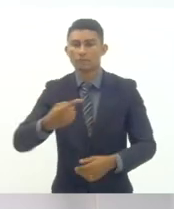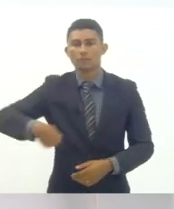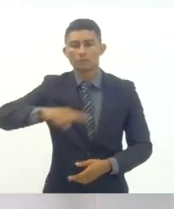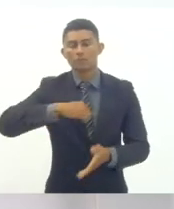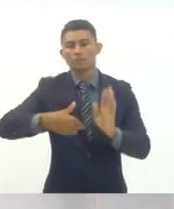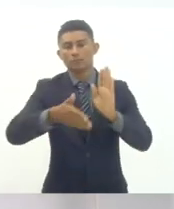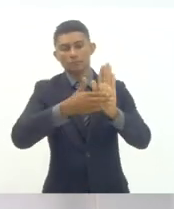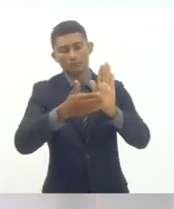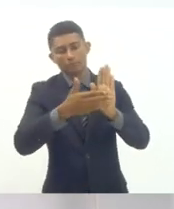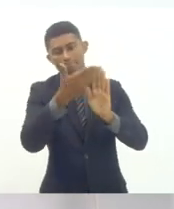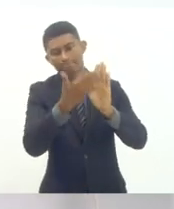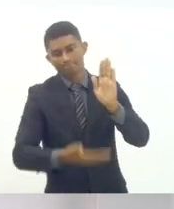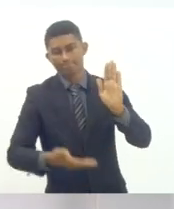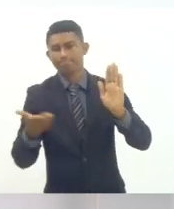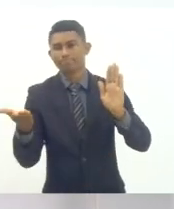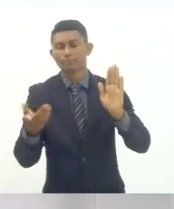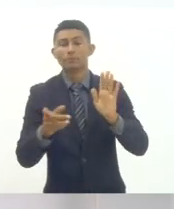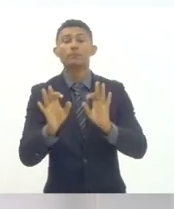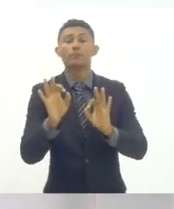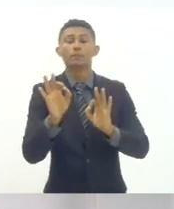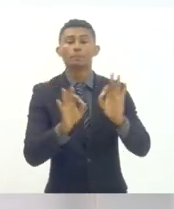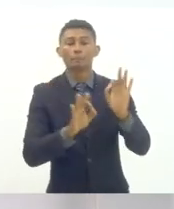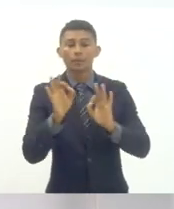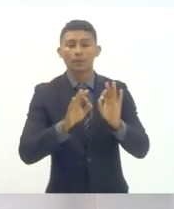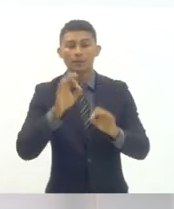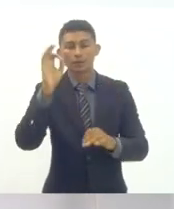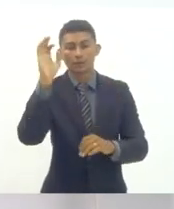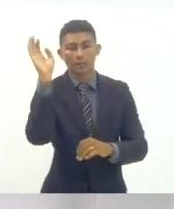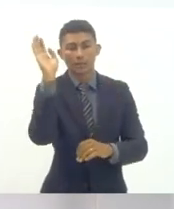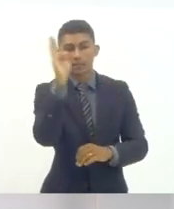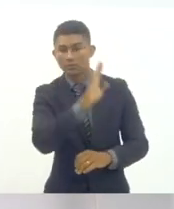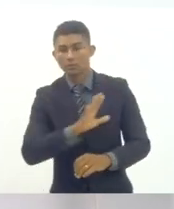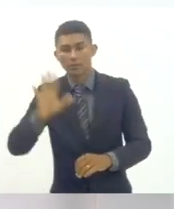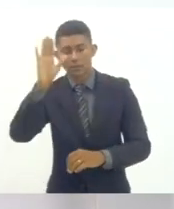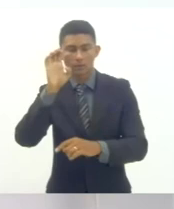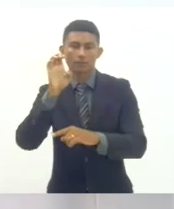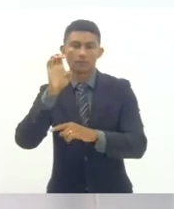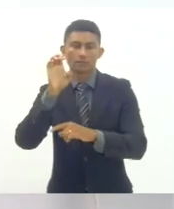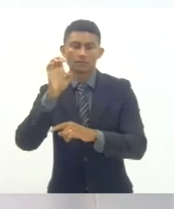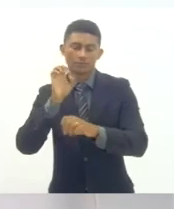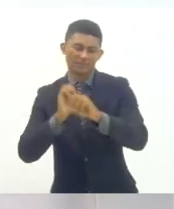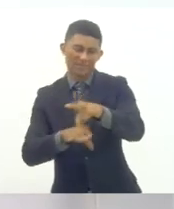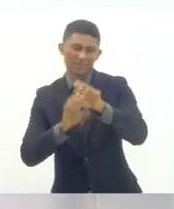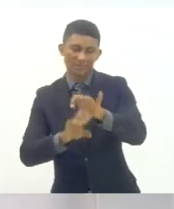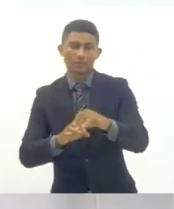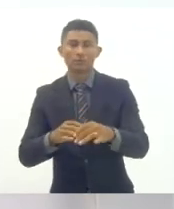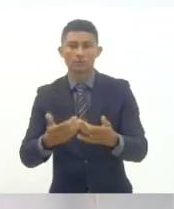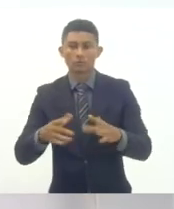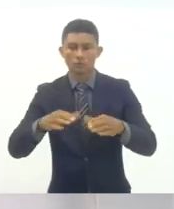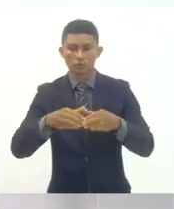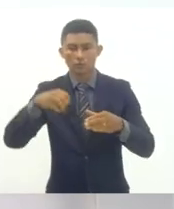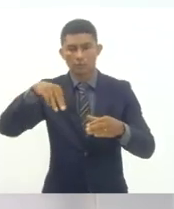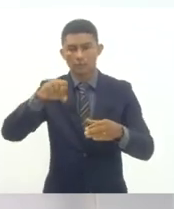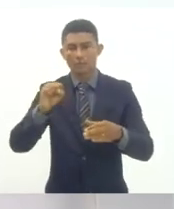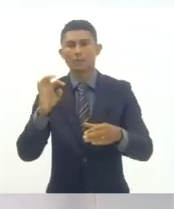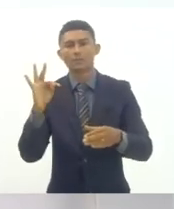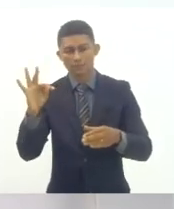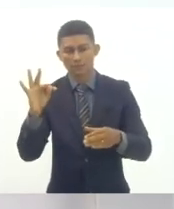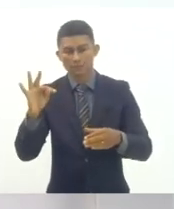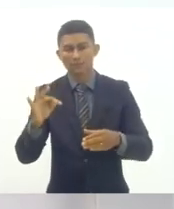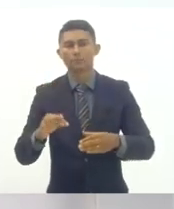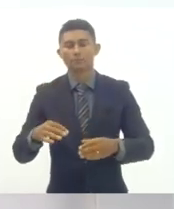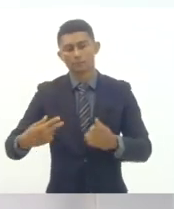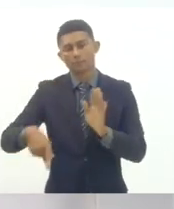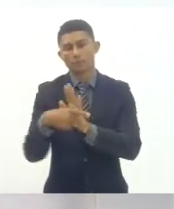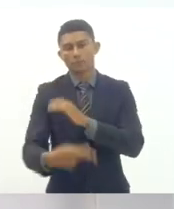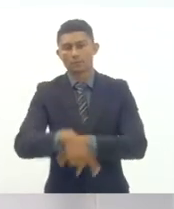pauta para o plano nacional de educação do estado do rio de janeiro organizado pelo movimento dos trabalhadores urais sem terra do